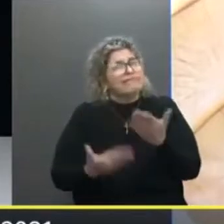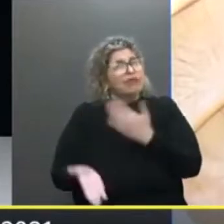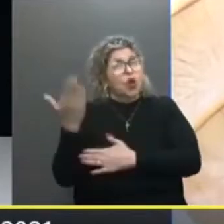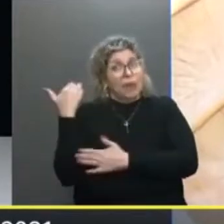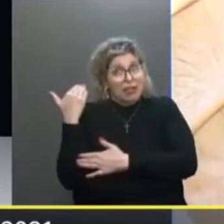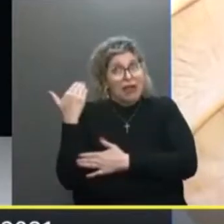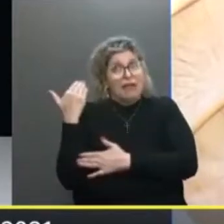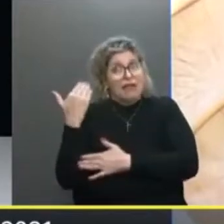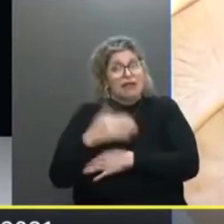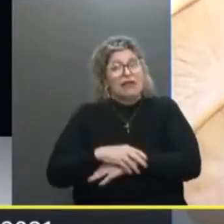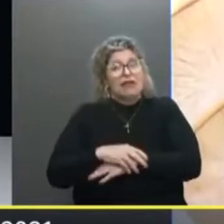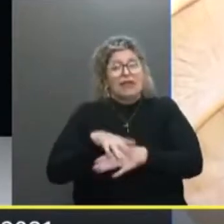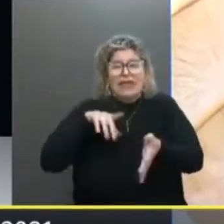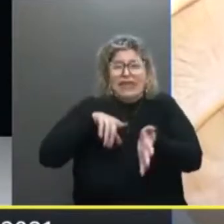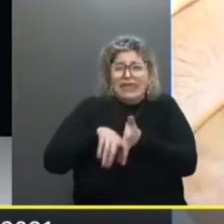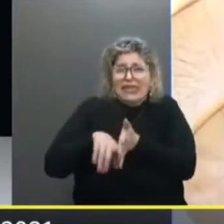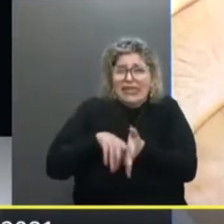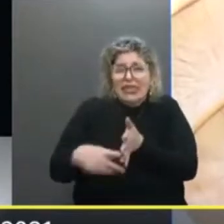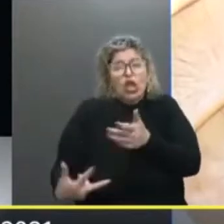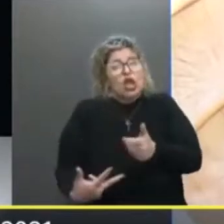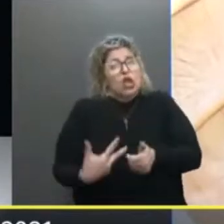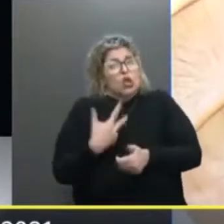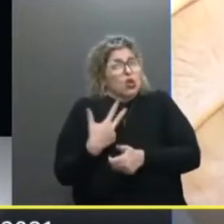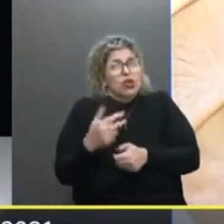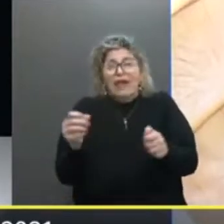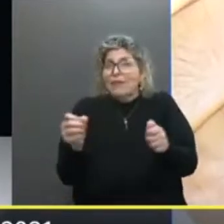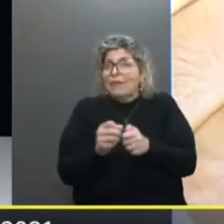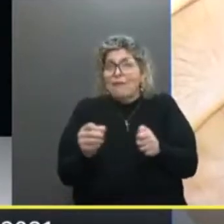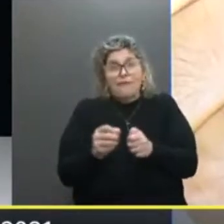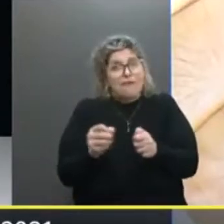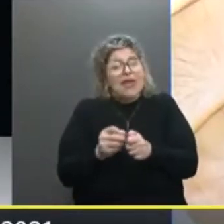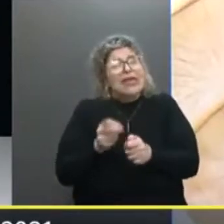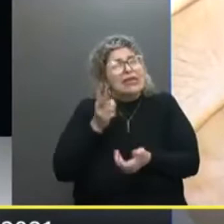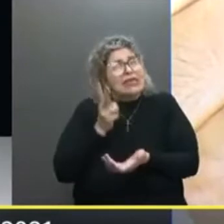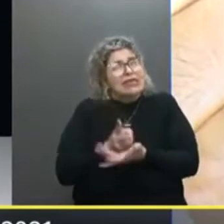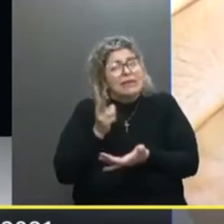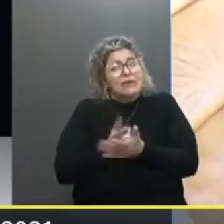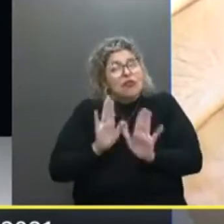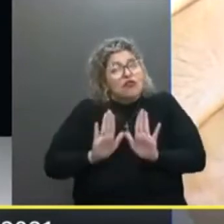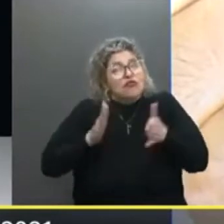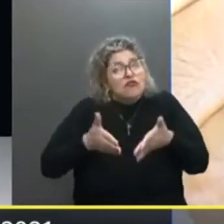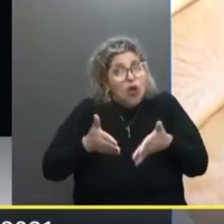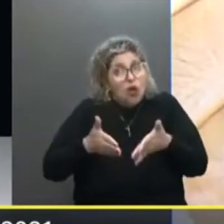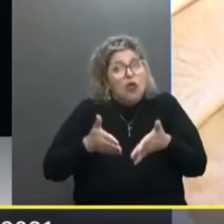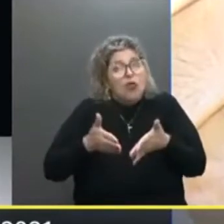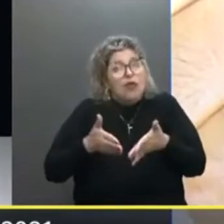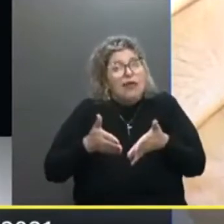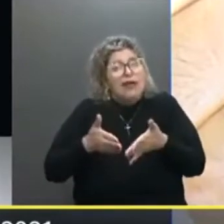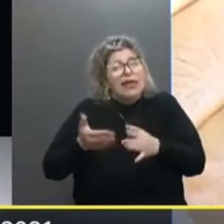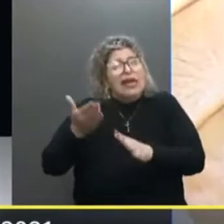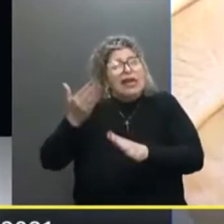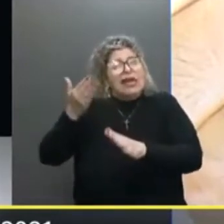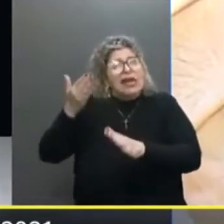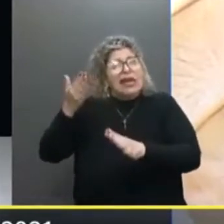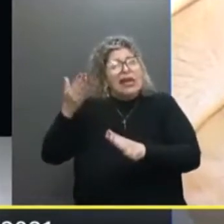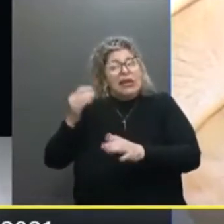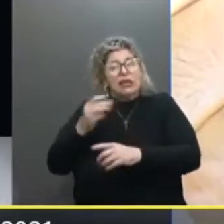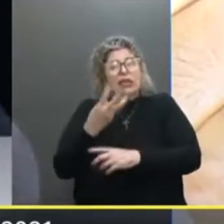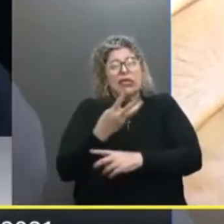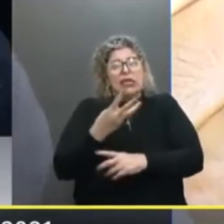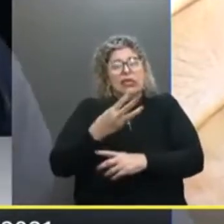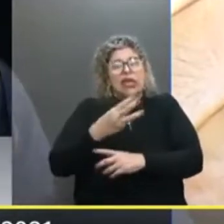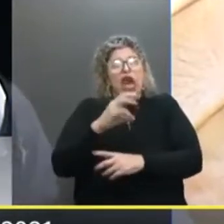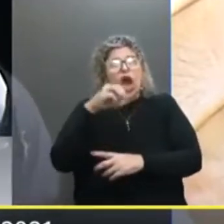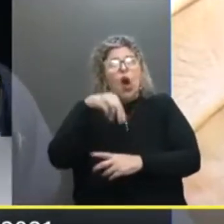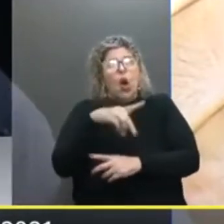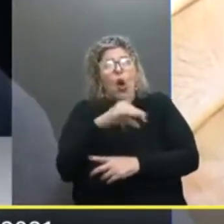Então os diagnósticos E cirurgias Não feitos Sempre foram Foco Do que eu chamava Lá atrás De terceira onda Mas